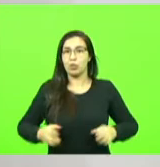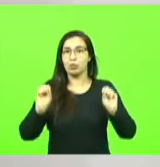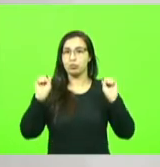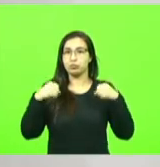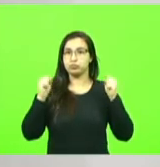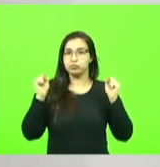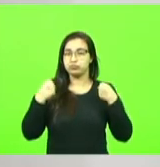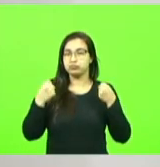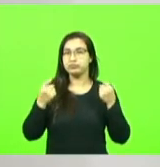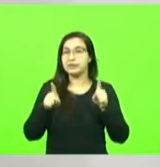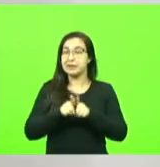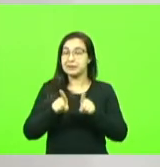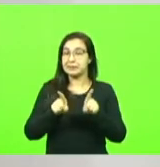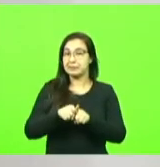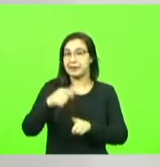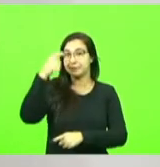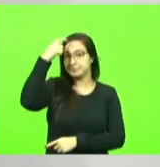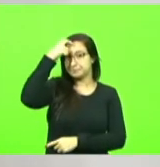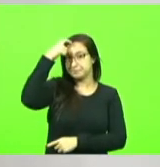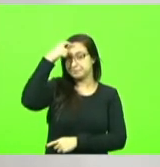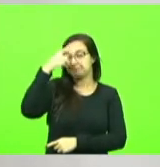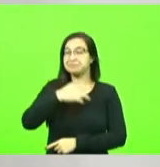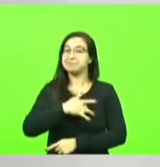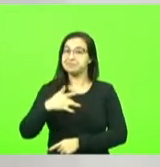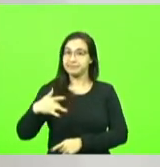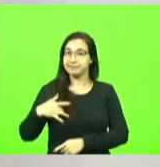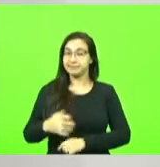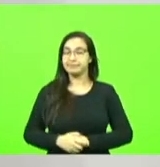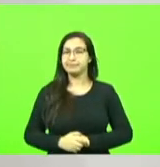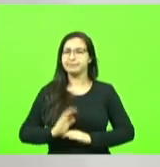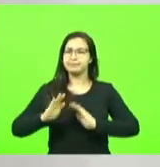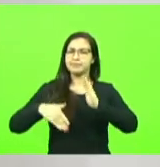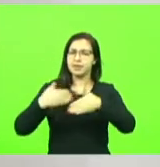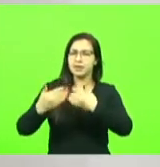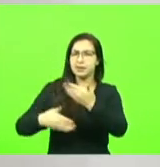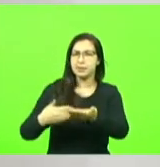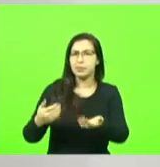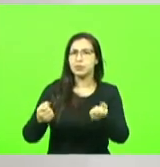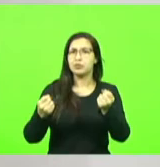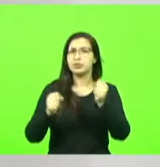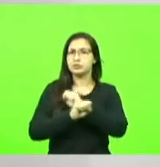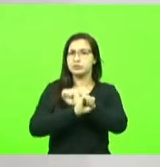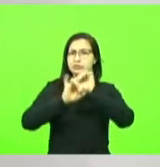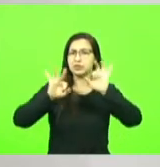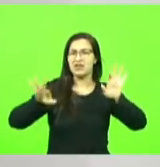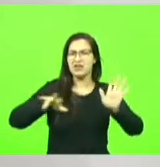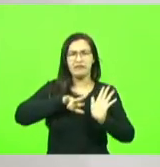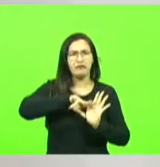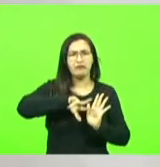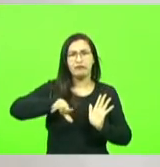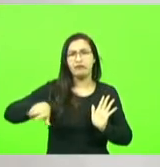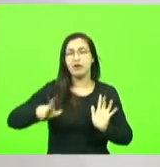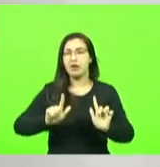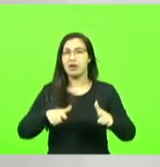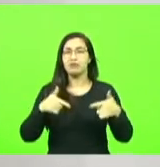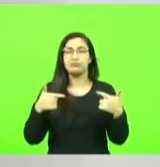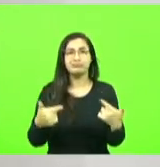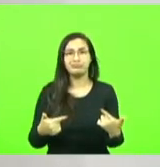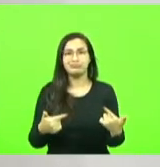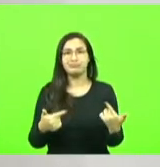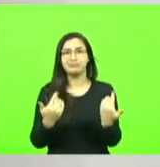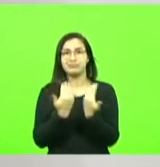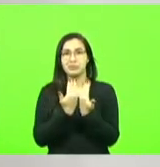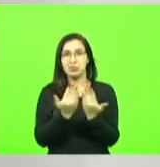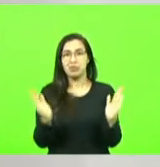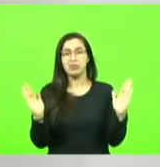ao final a doutora Mayra esclareceu aos presentes inúmeras outras ações como abertura de 10